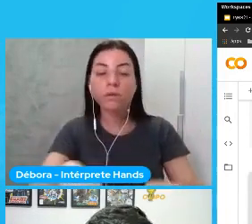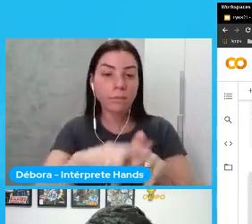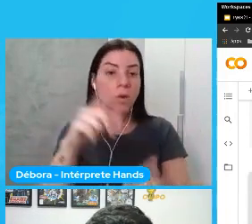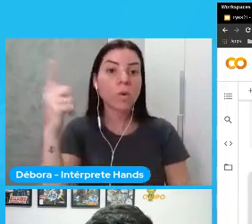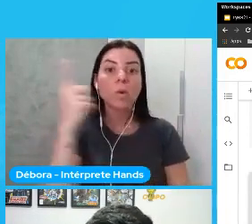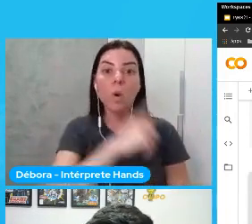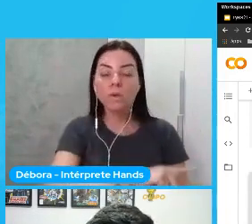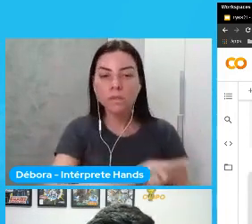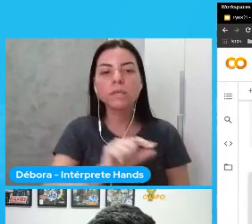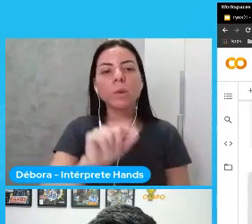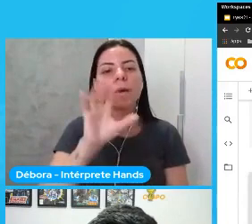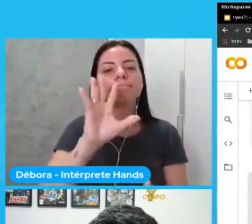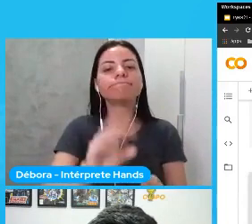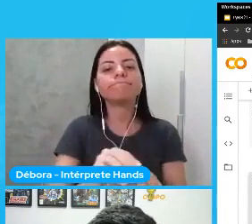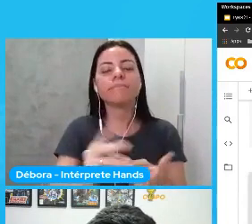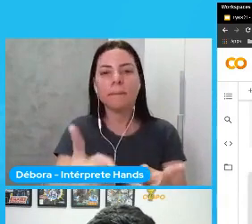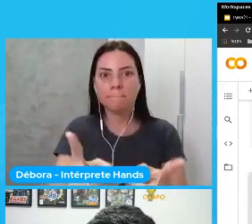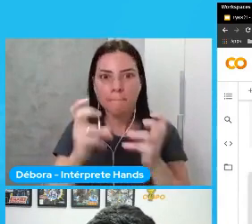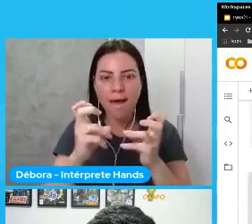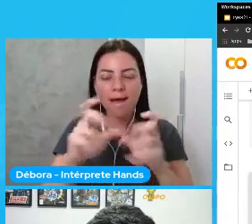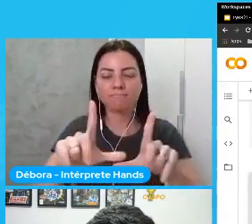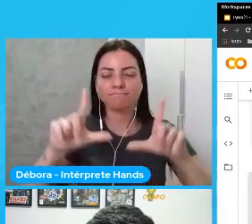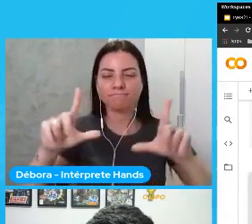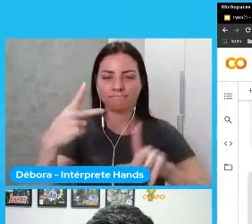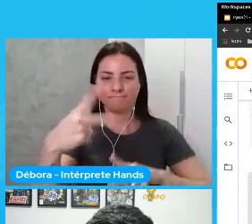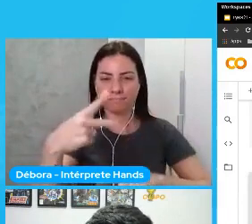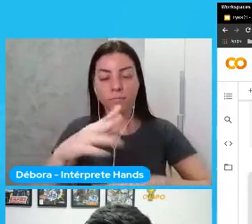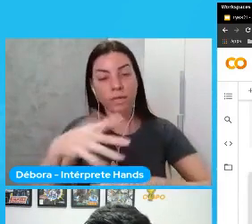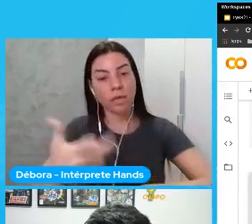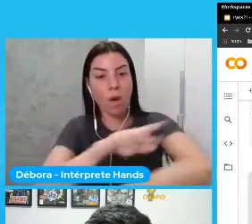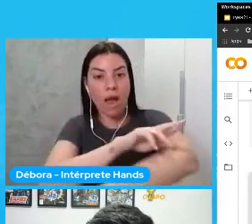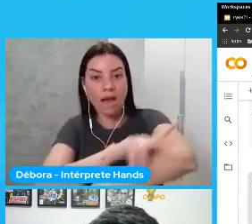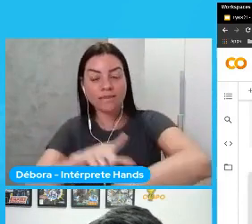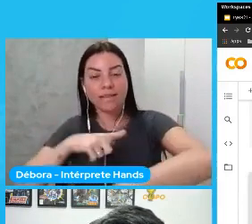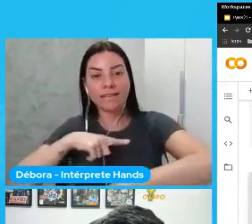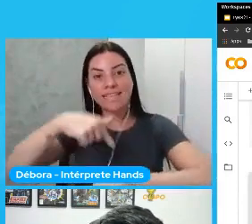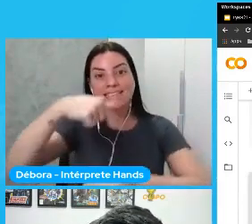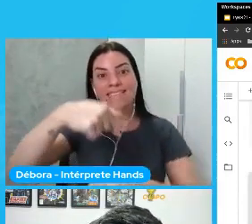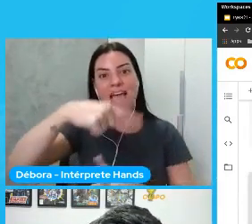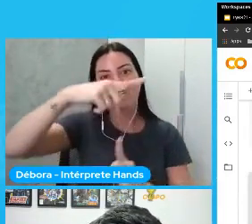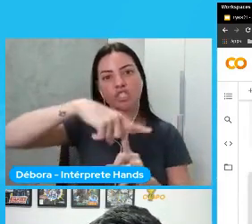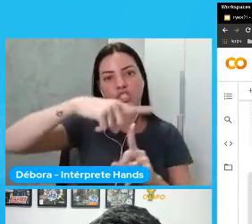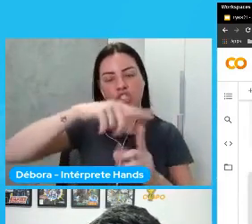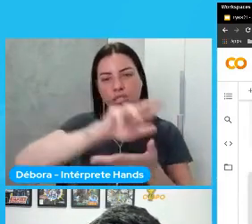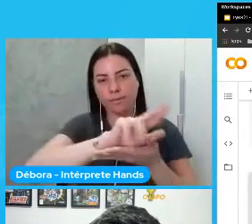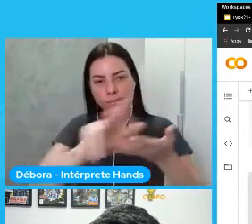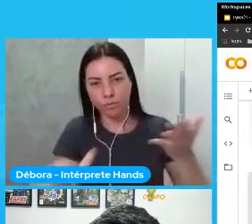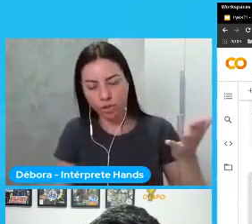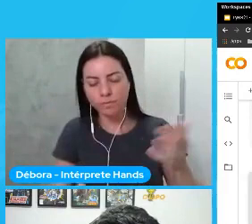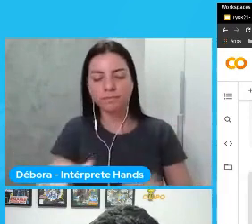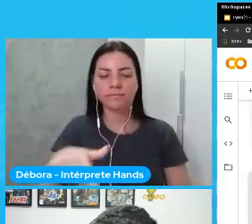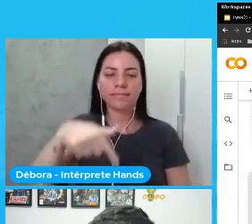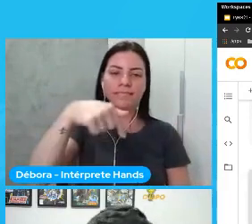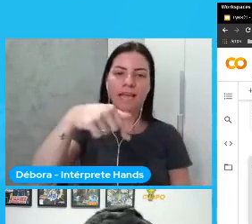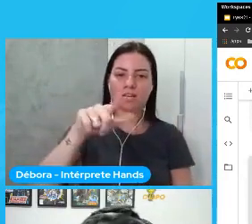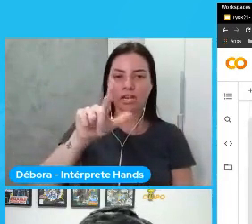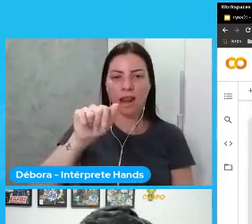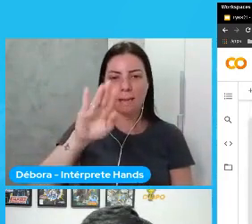a predição desse cara então para raça eu tenho sete minhas sete labels né